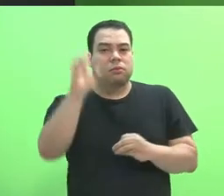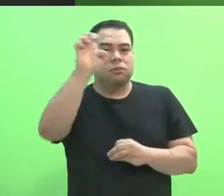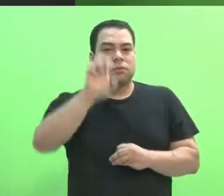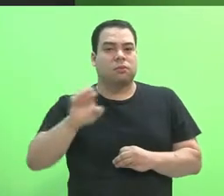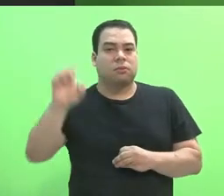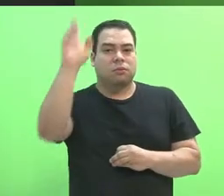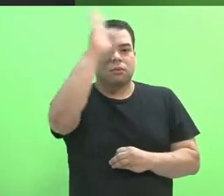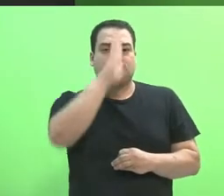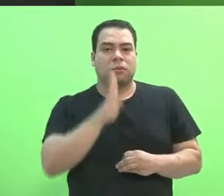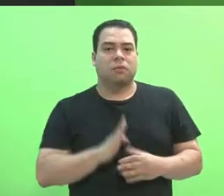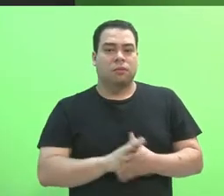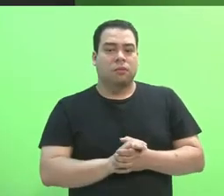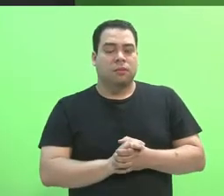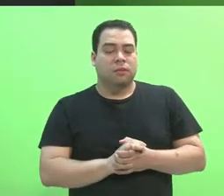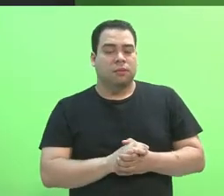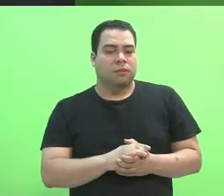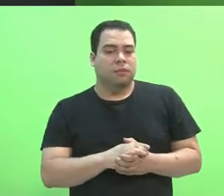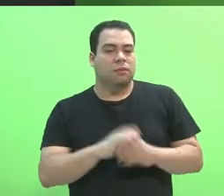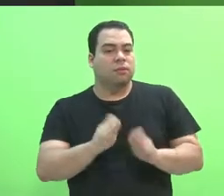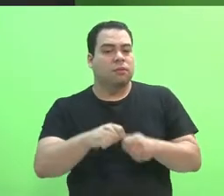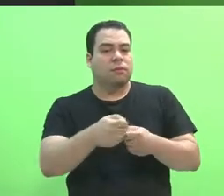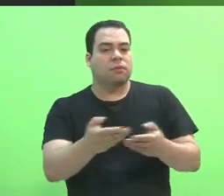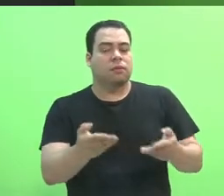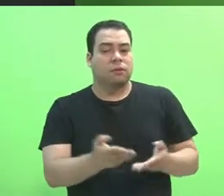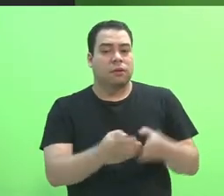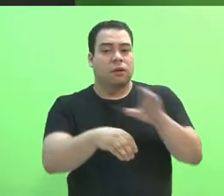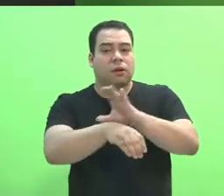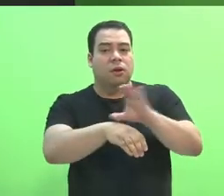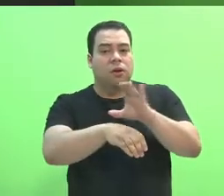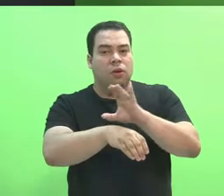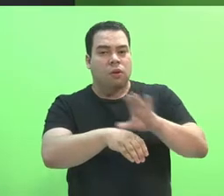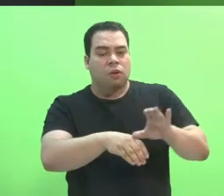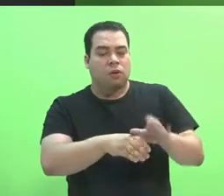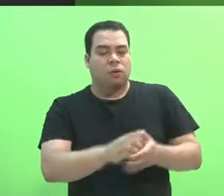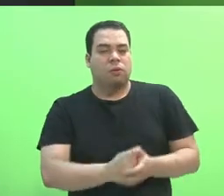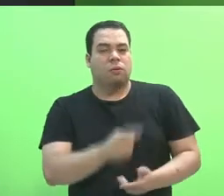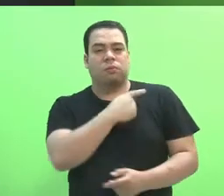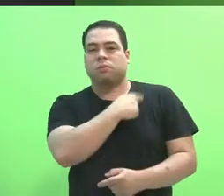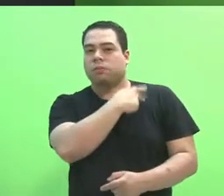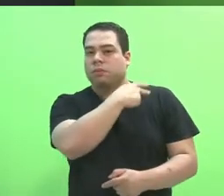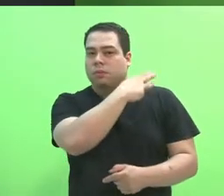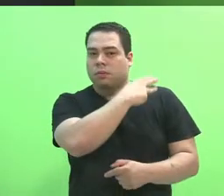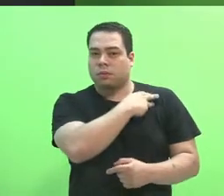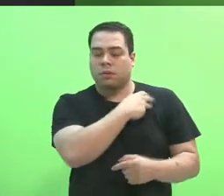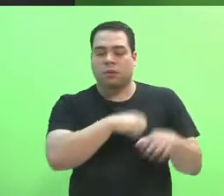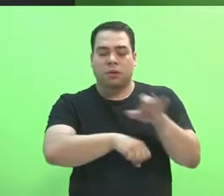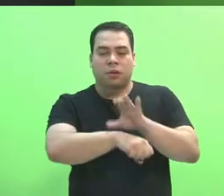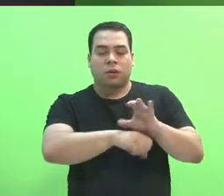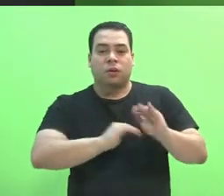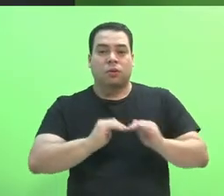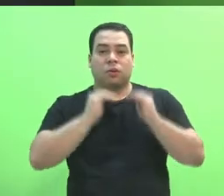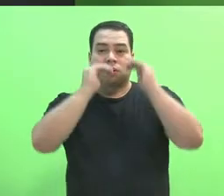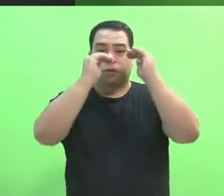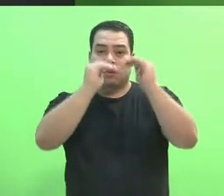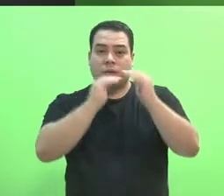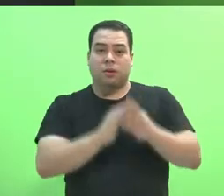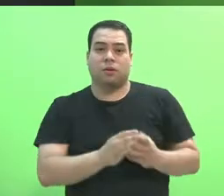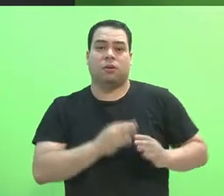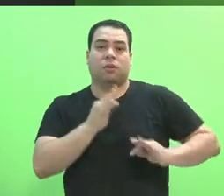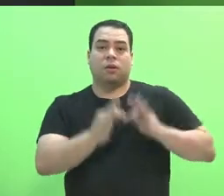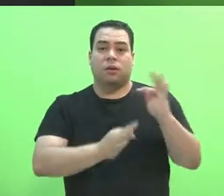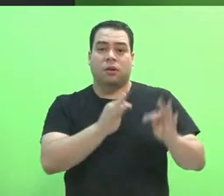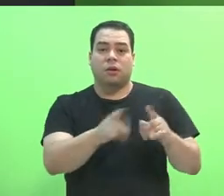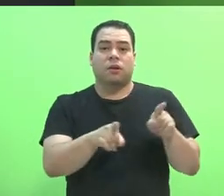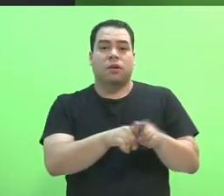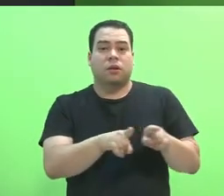país, ofertando cursos de qualificação, ensino médio integrado, cursos superiores de tecnologia e